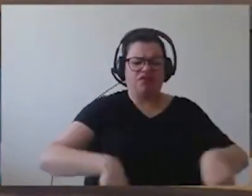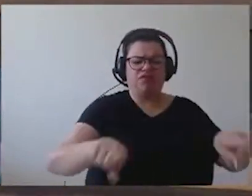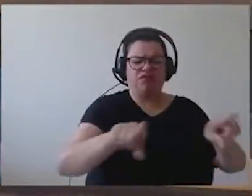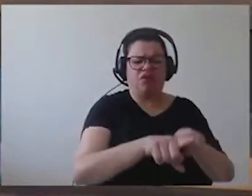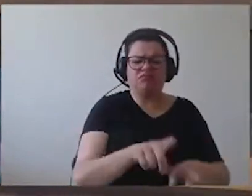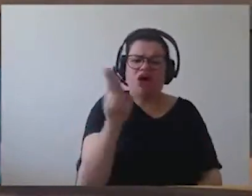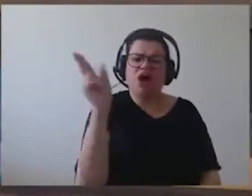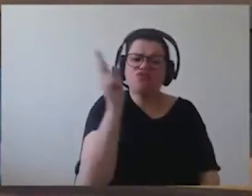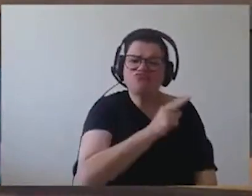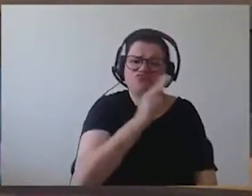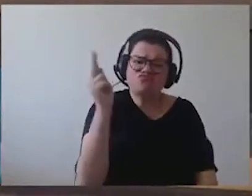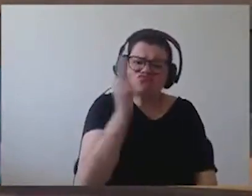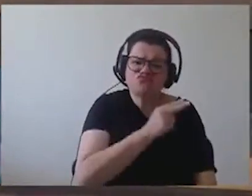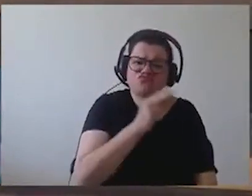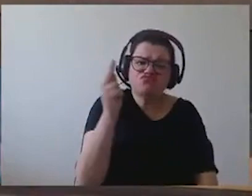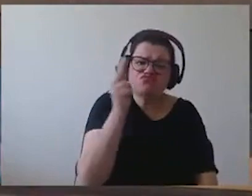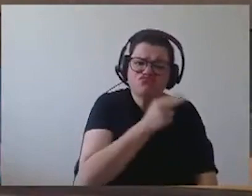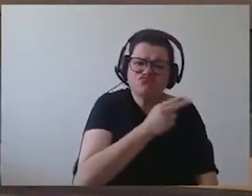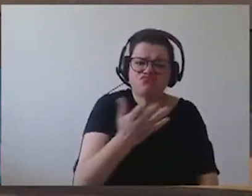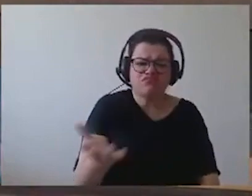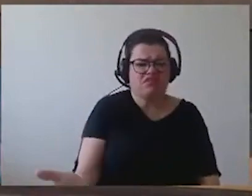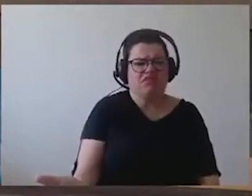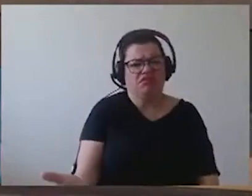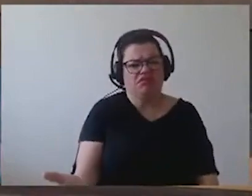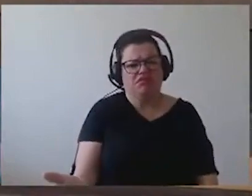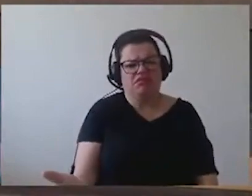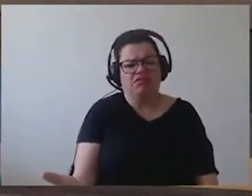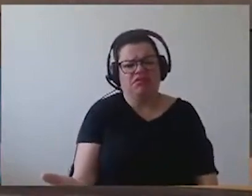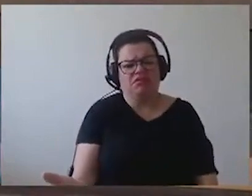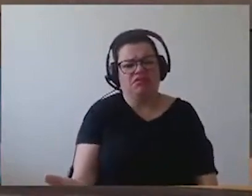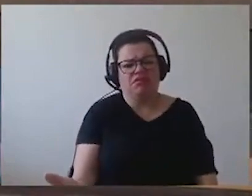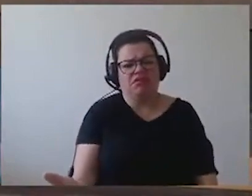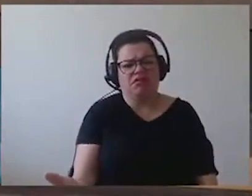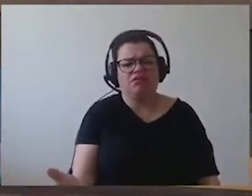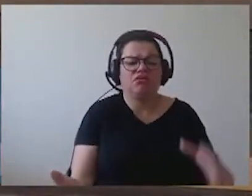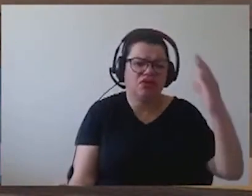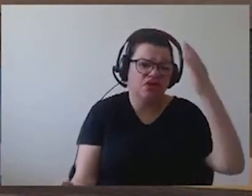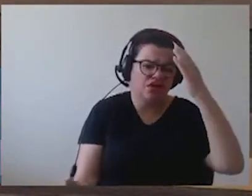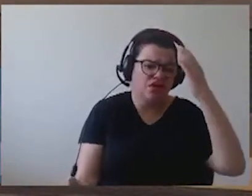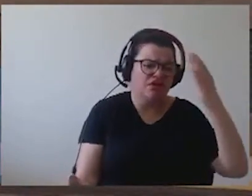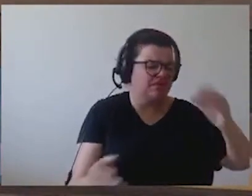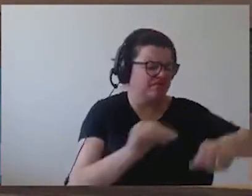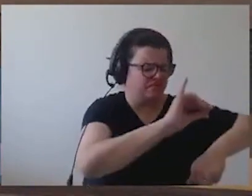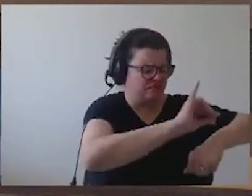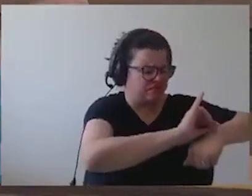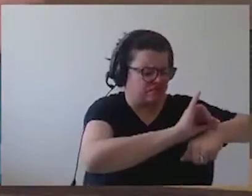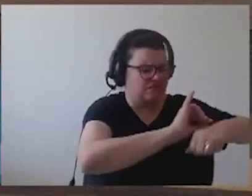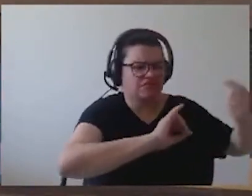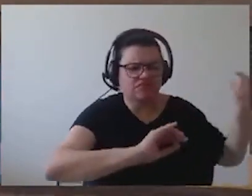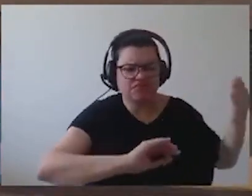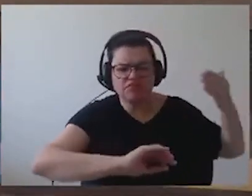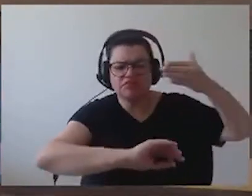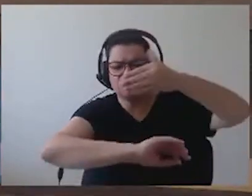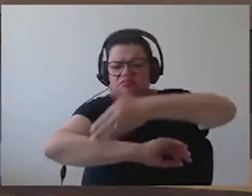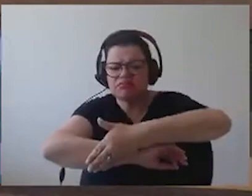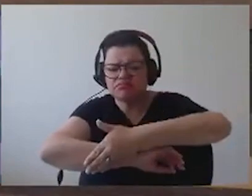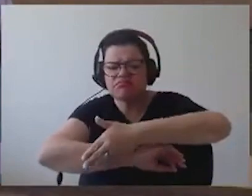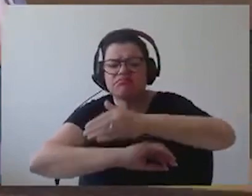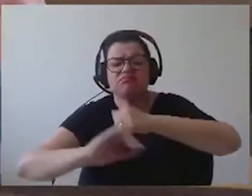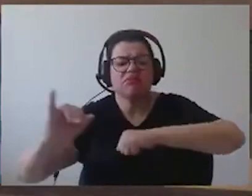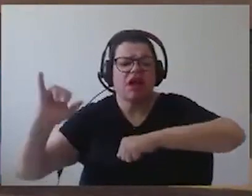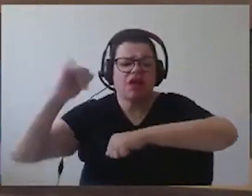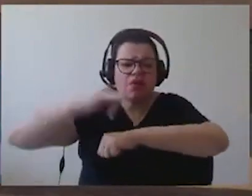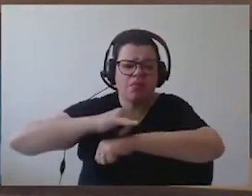A linha executiva do aeroporto funcionava muito bem, confortável, parava em vários